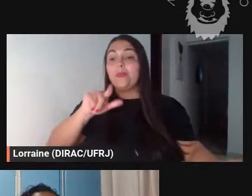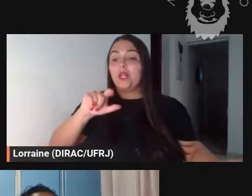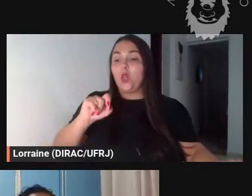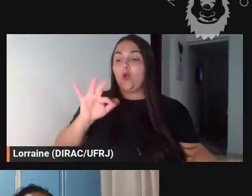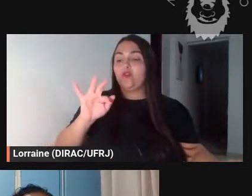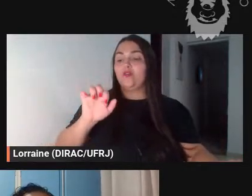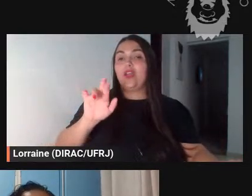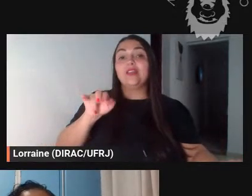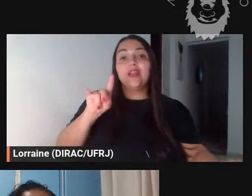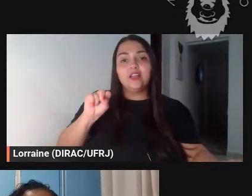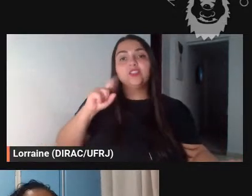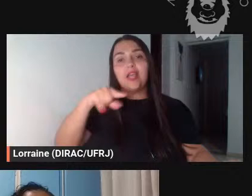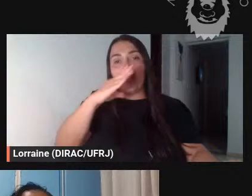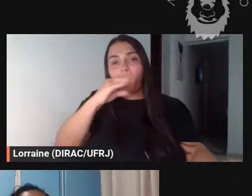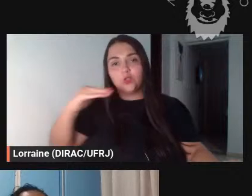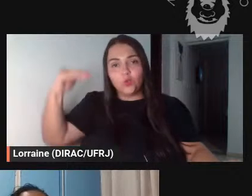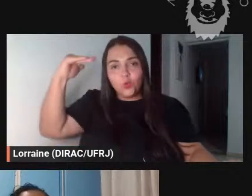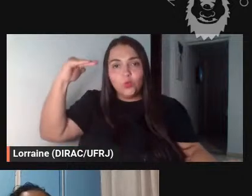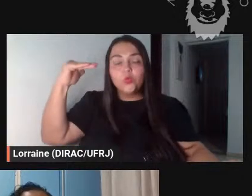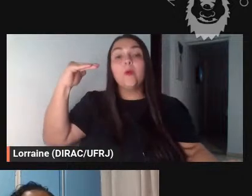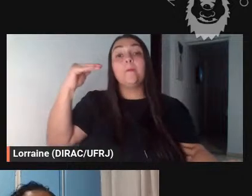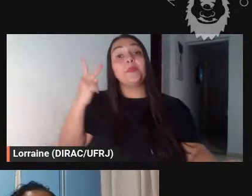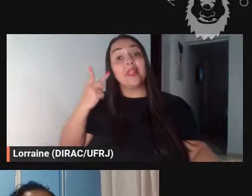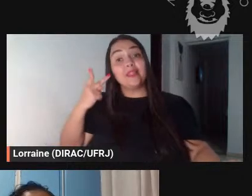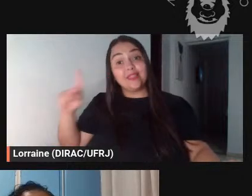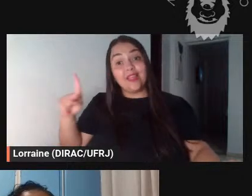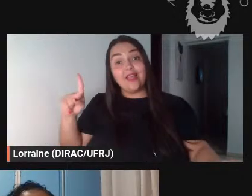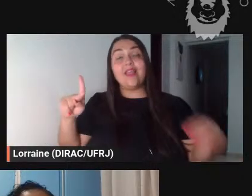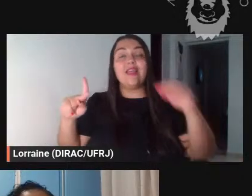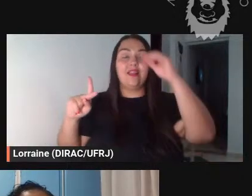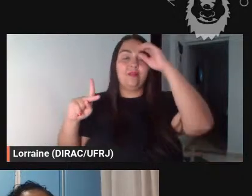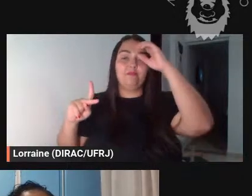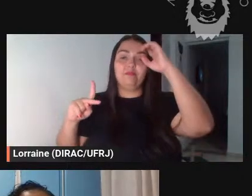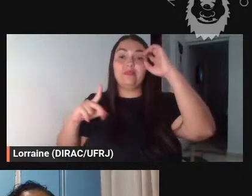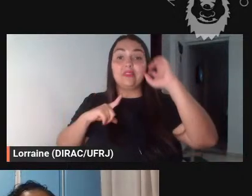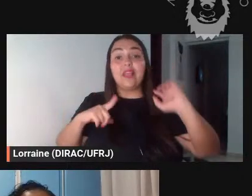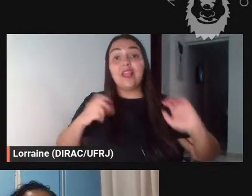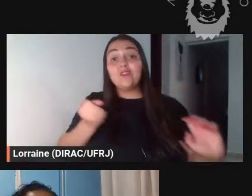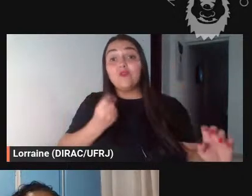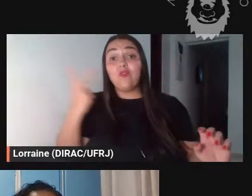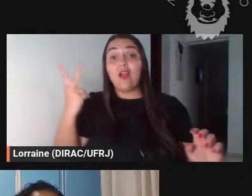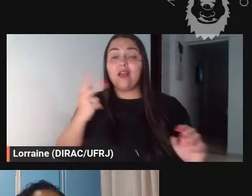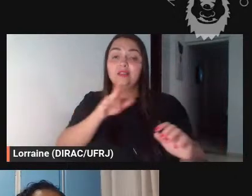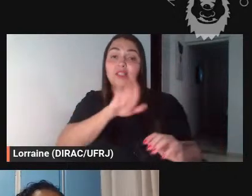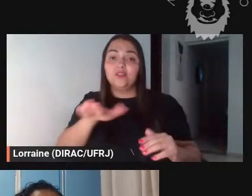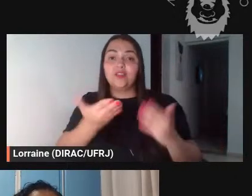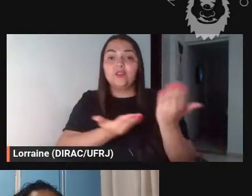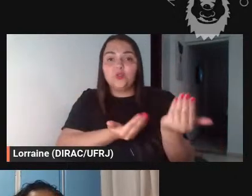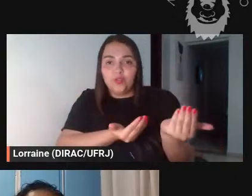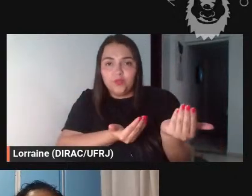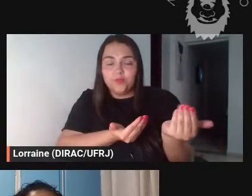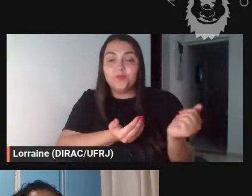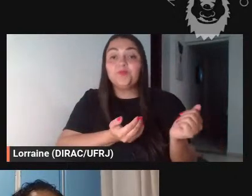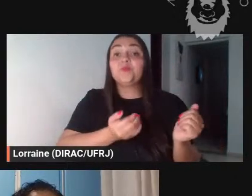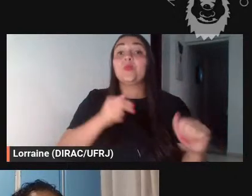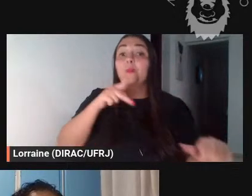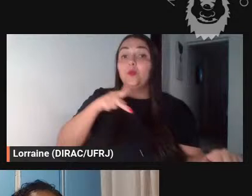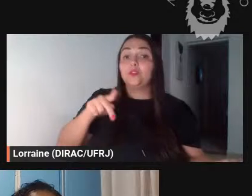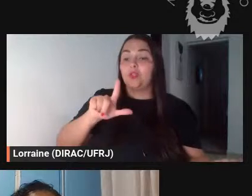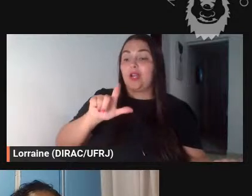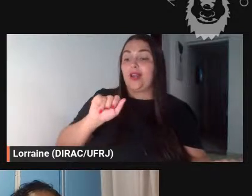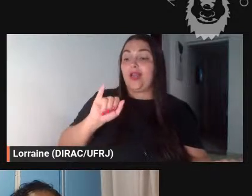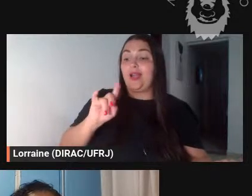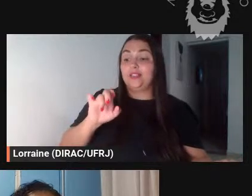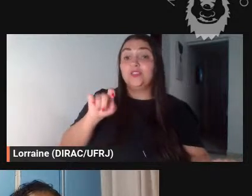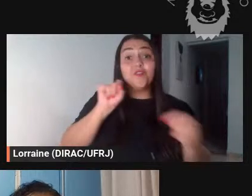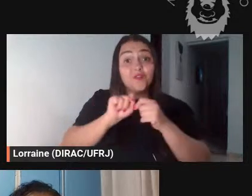adulto e há uma infinidade de edições para o público infanto-juvenil e a professora Laide Lisboa faz isso